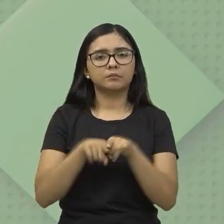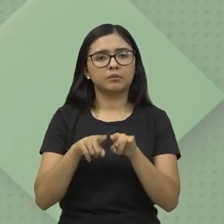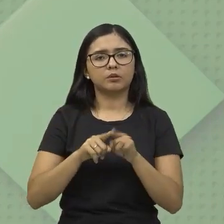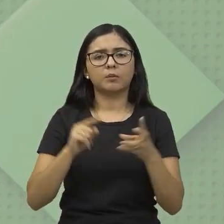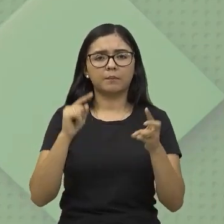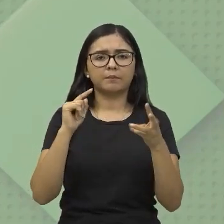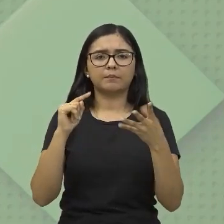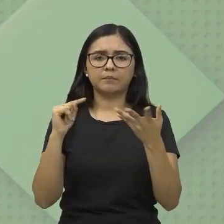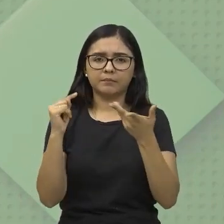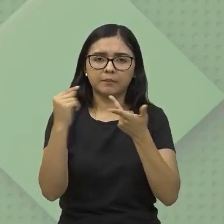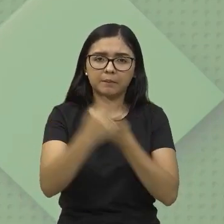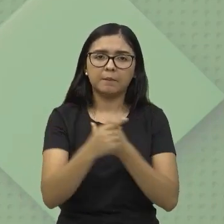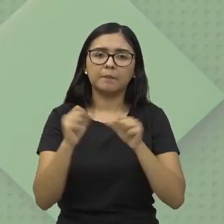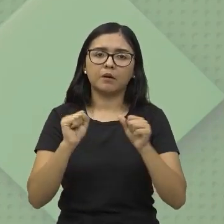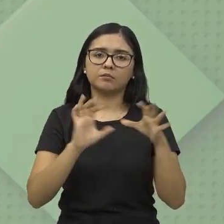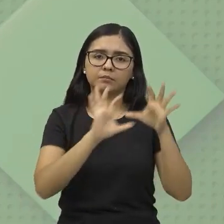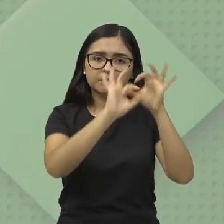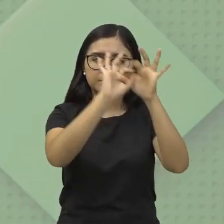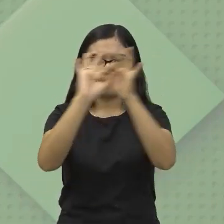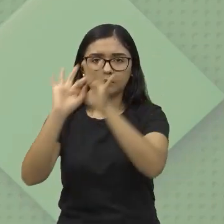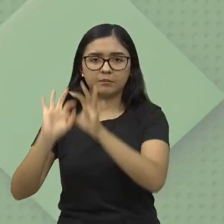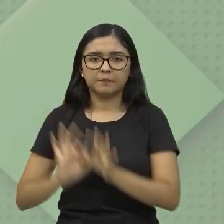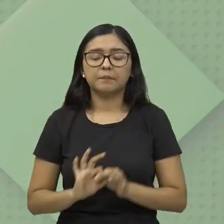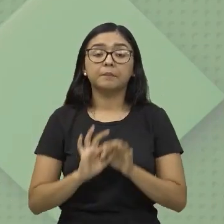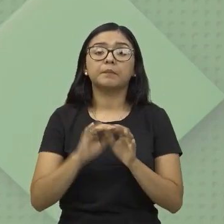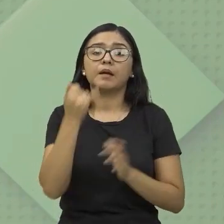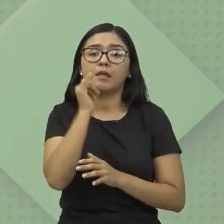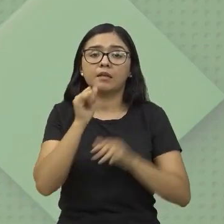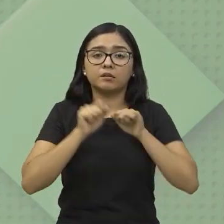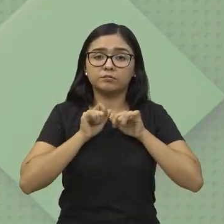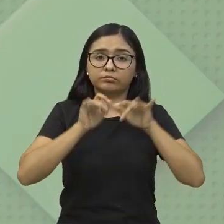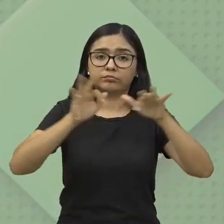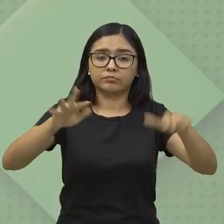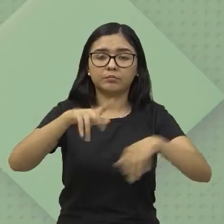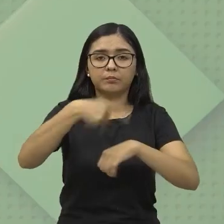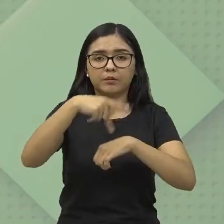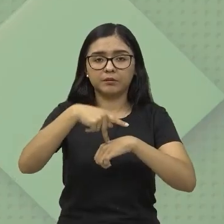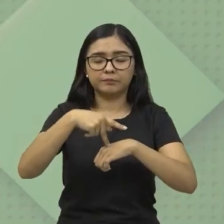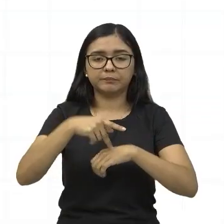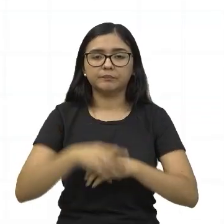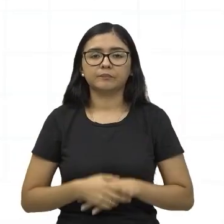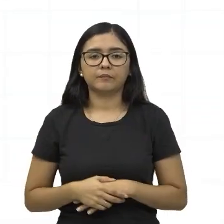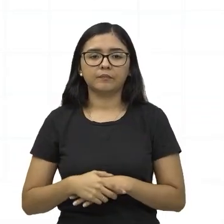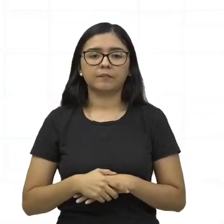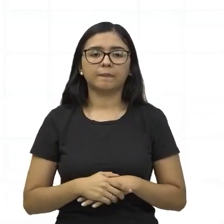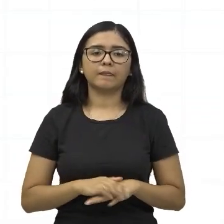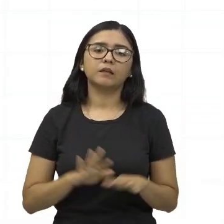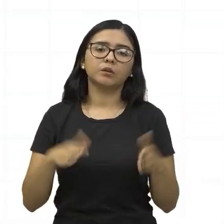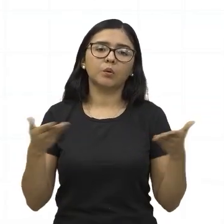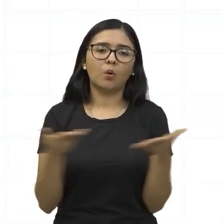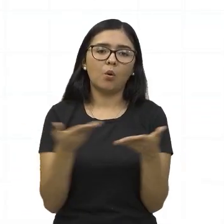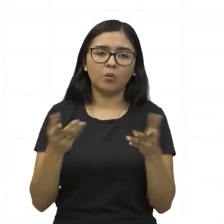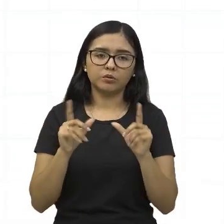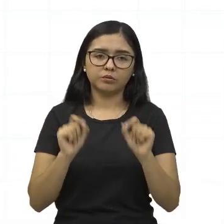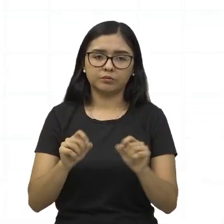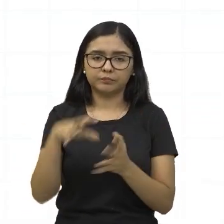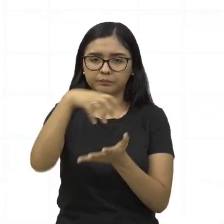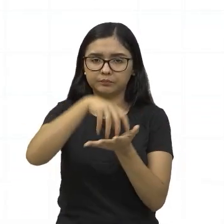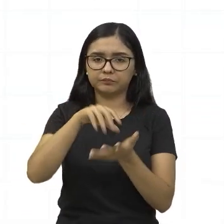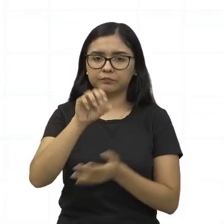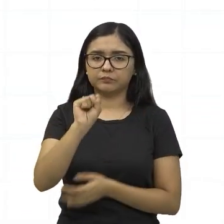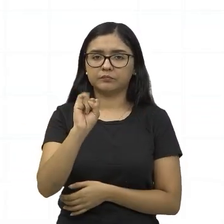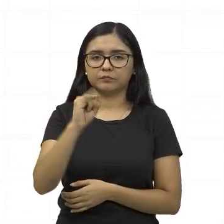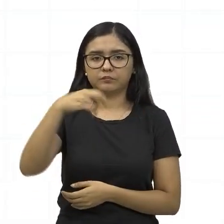estar interligadas para distribuir energia por todo o país. E a gente vê aí que, na atualidade, o Sistema Interligado